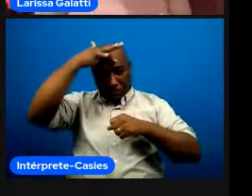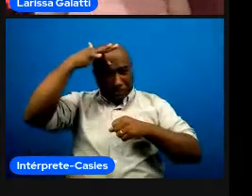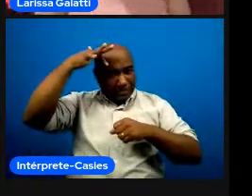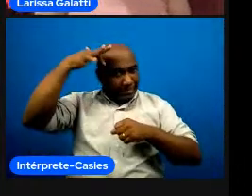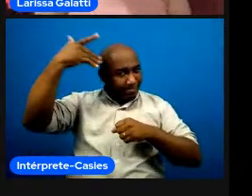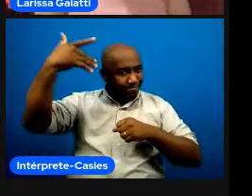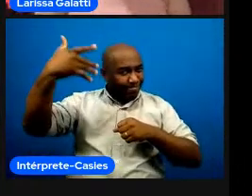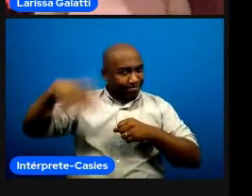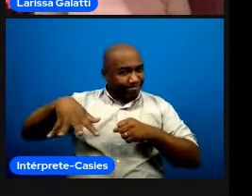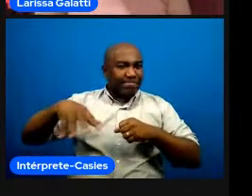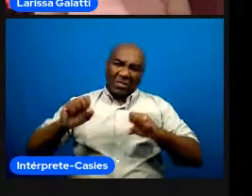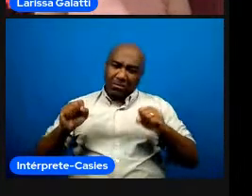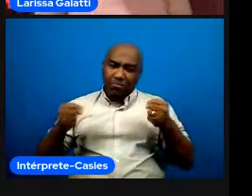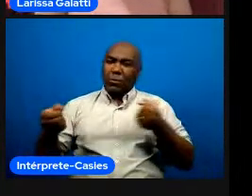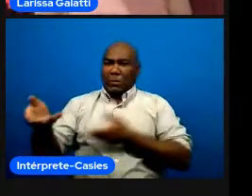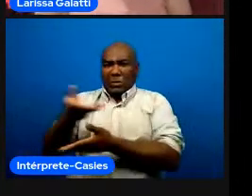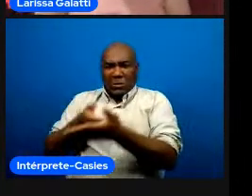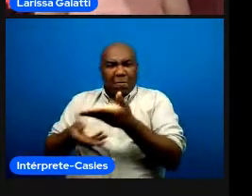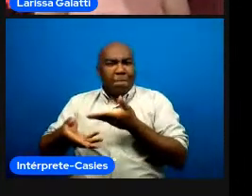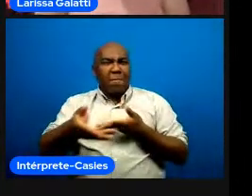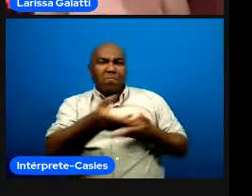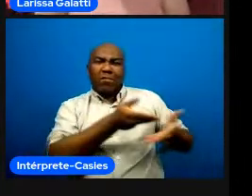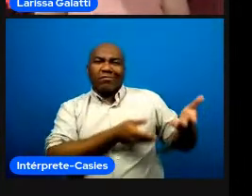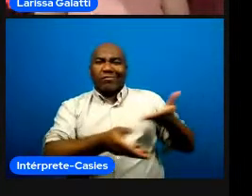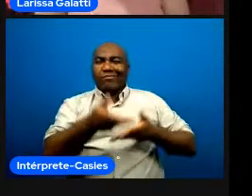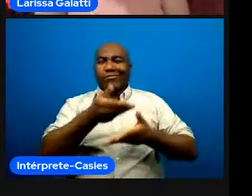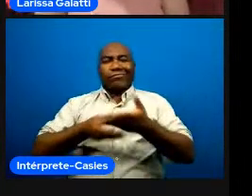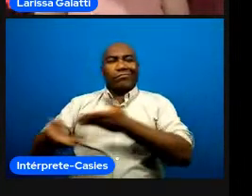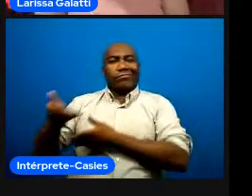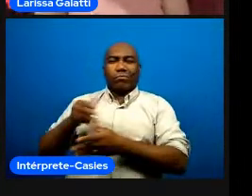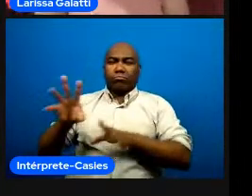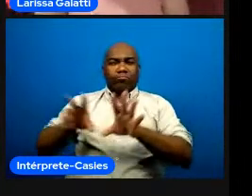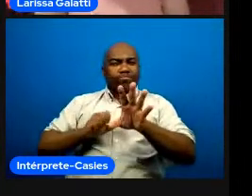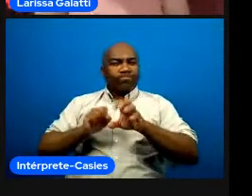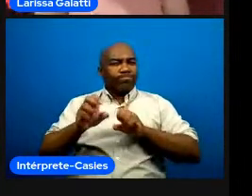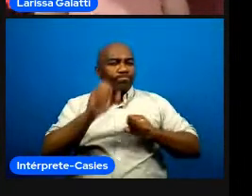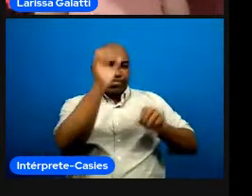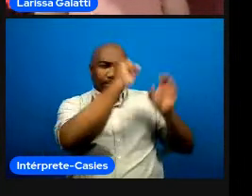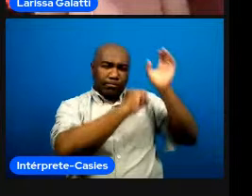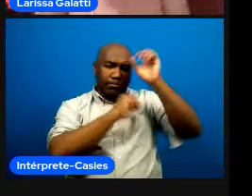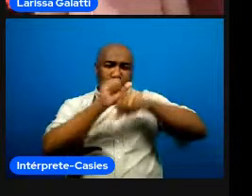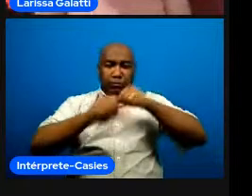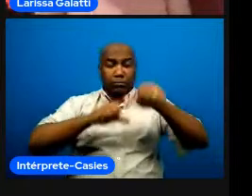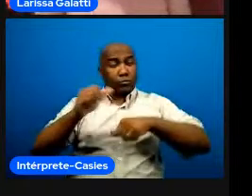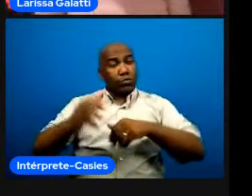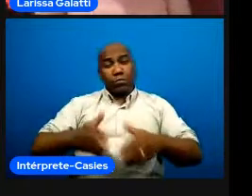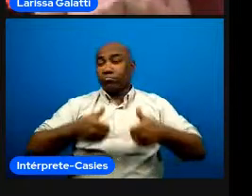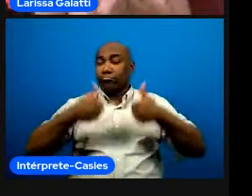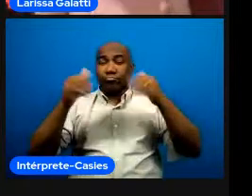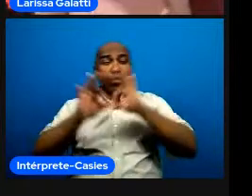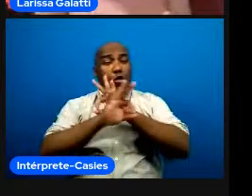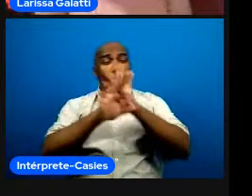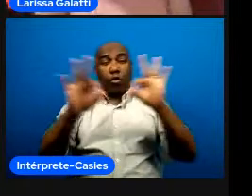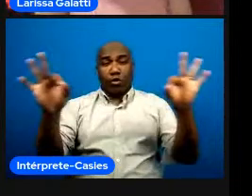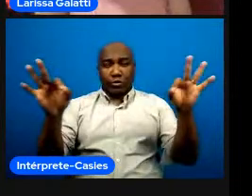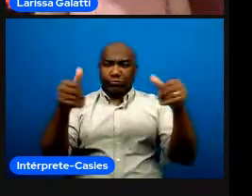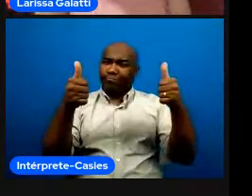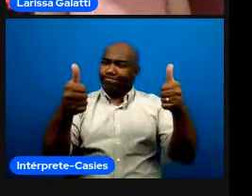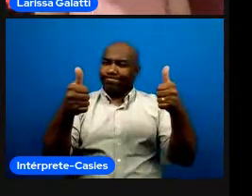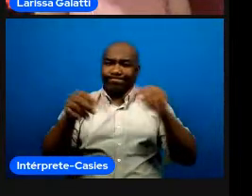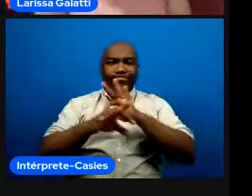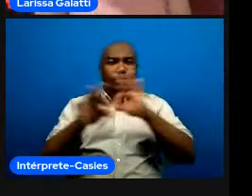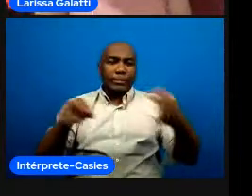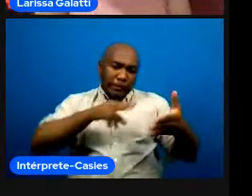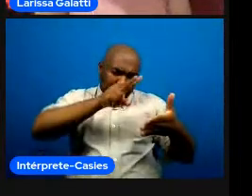relação entre os pares isso é ótimo se a gente for capaz de refletir sobre isso essa é uma fonte excelente de aprendizagem né somando isso com leituras